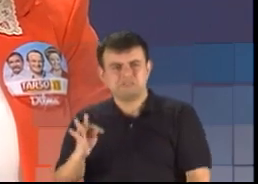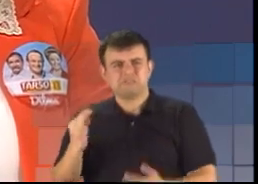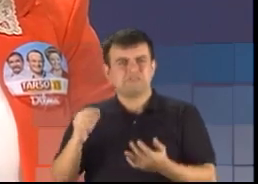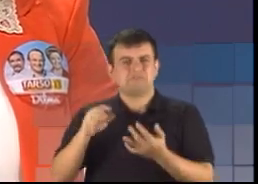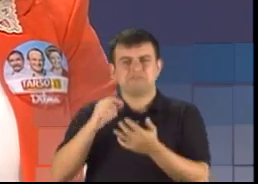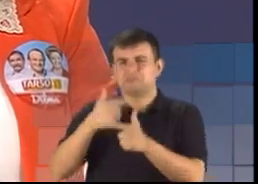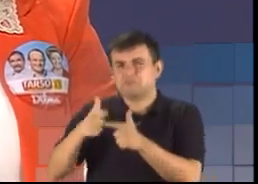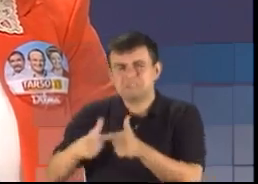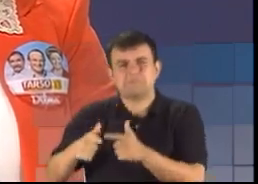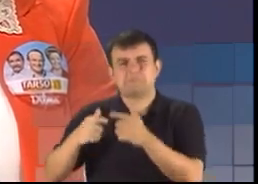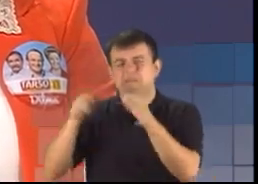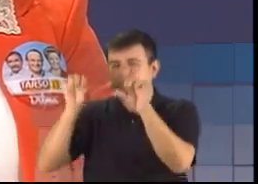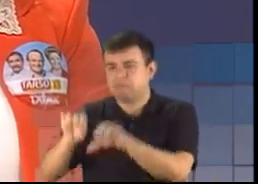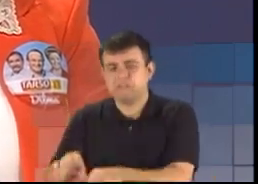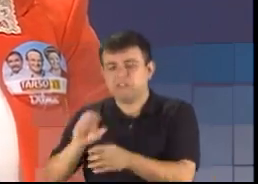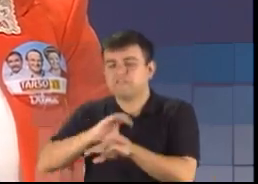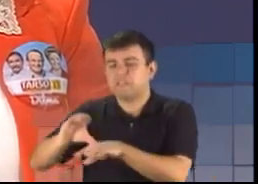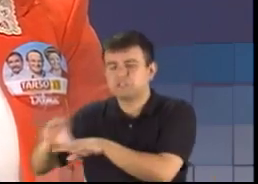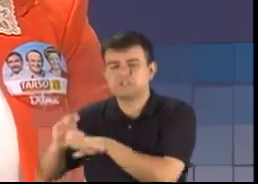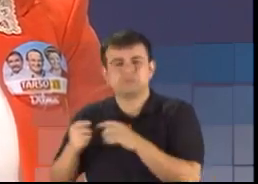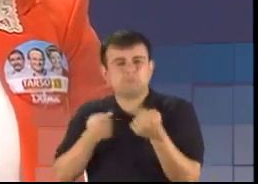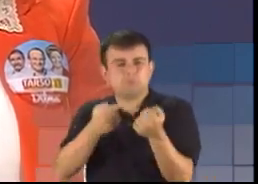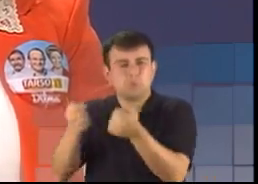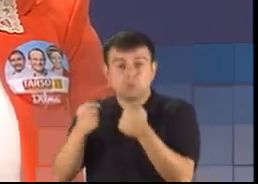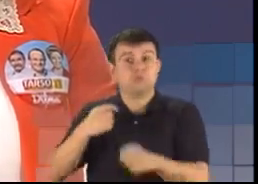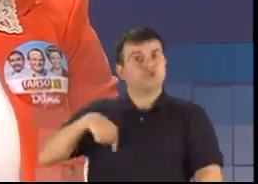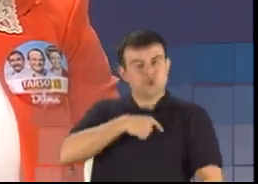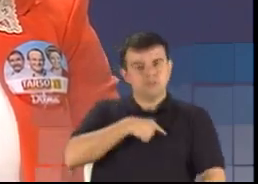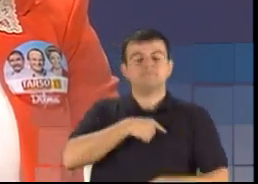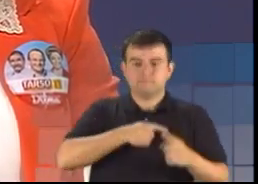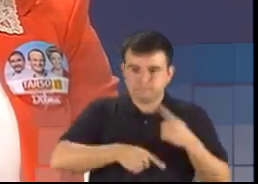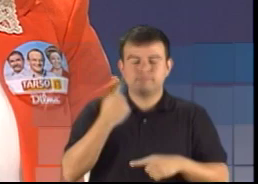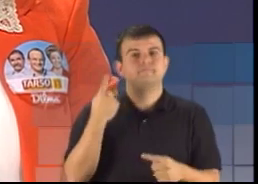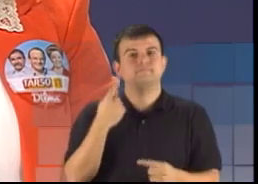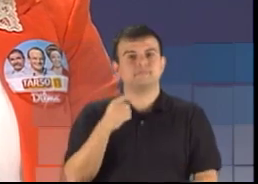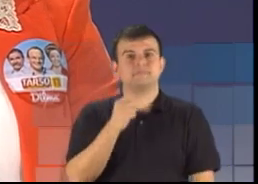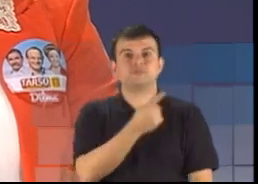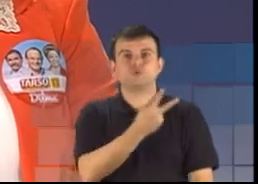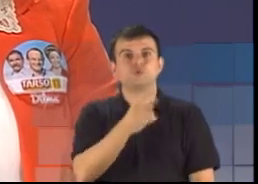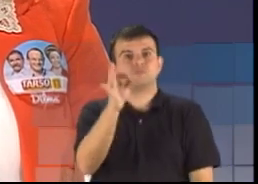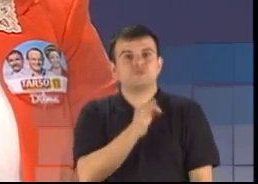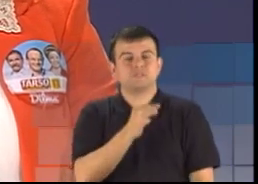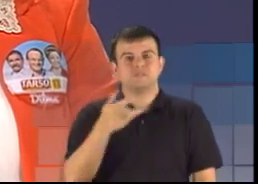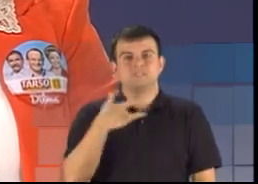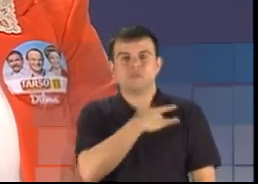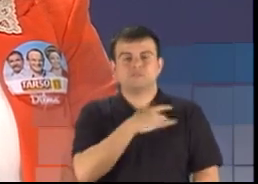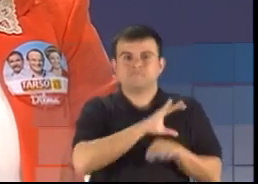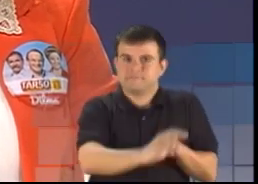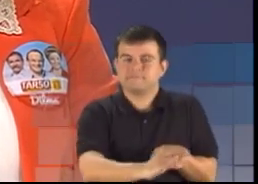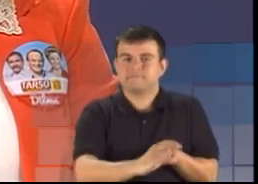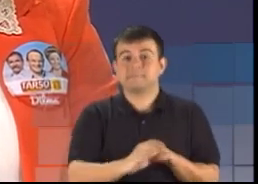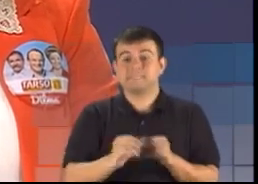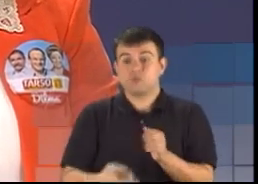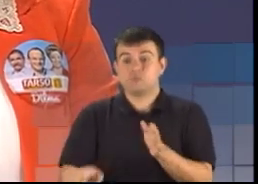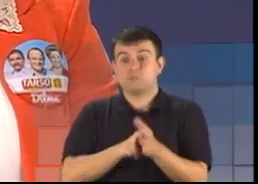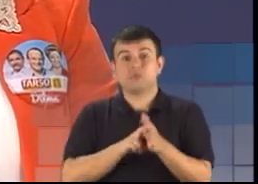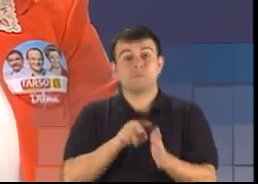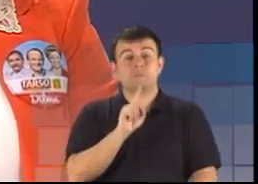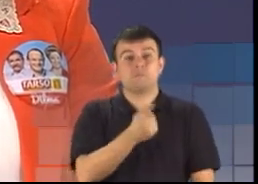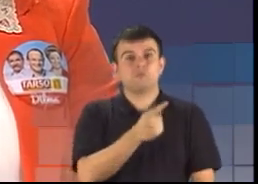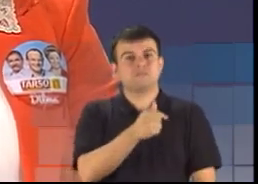investimos 12% na saúde. Nós recuperamos mais de 1.700 escolas,